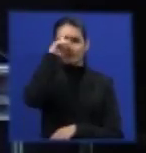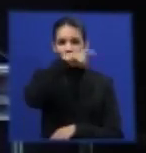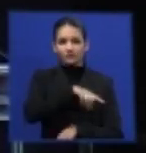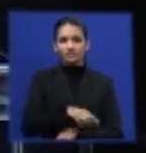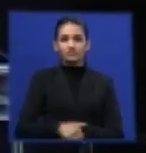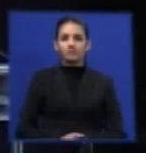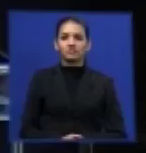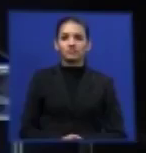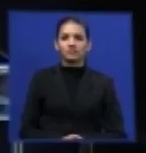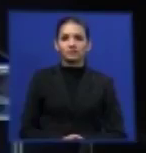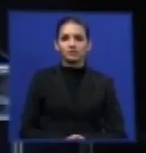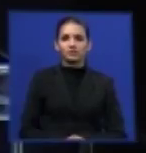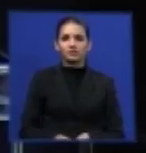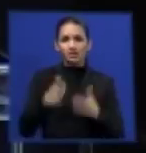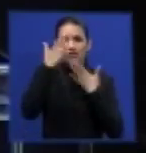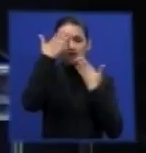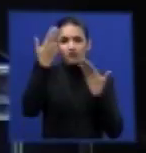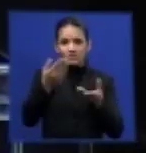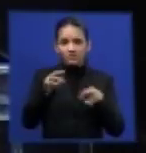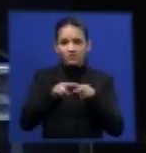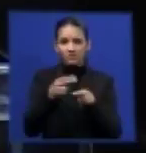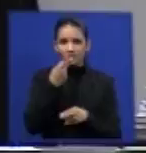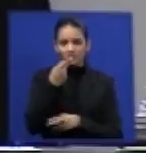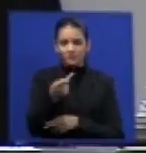sempre compreendidos. Muito obrigado a todos.